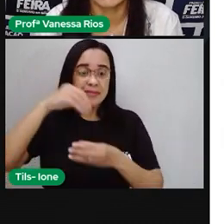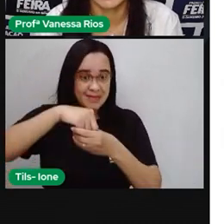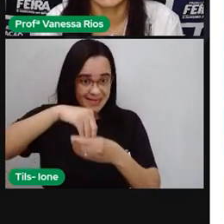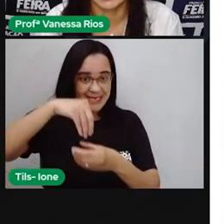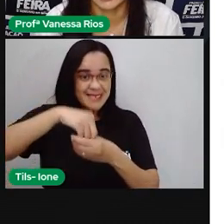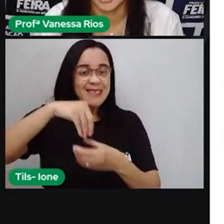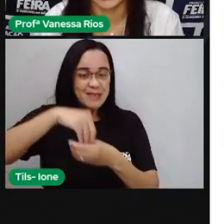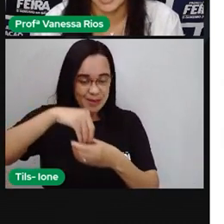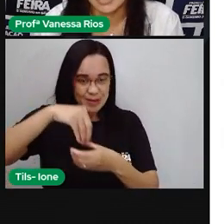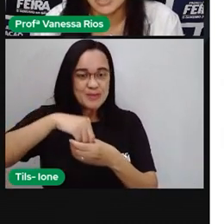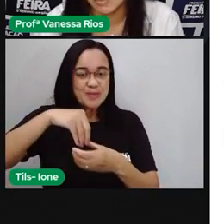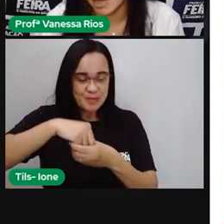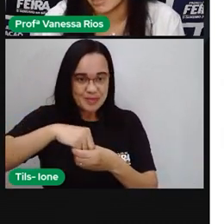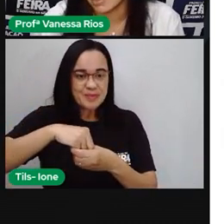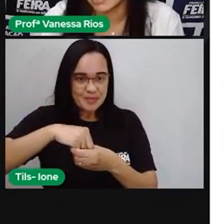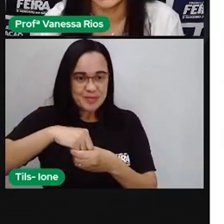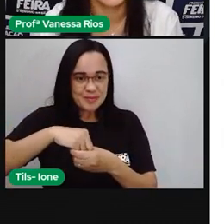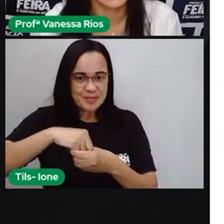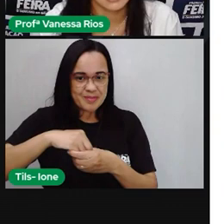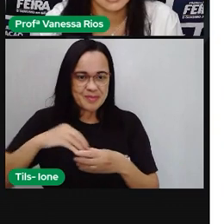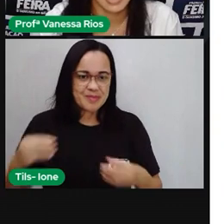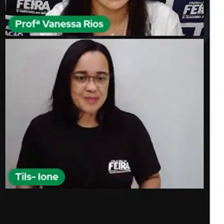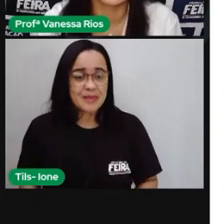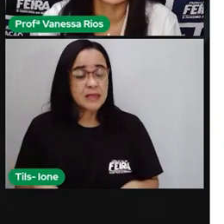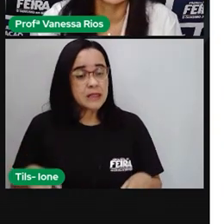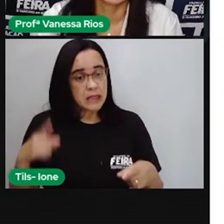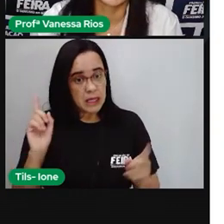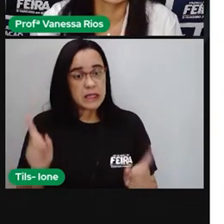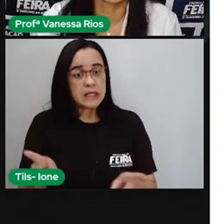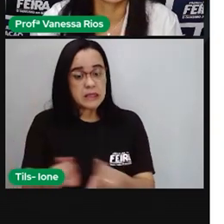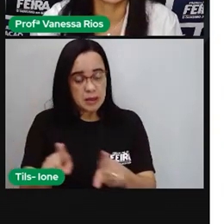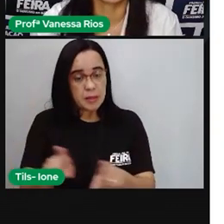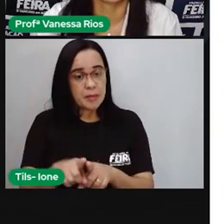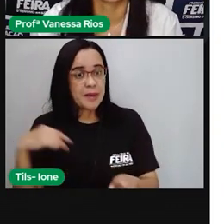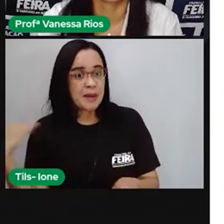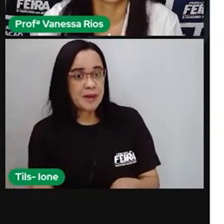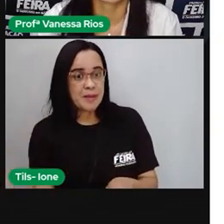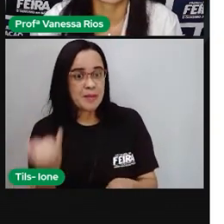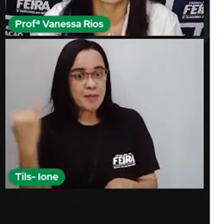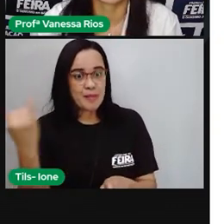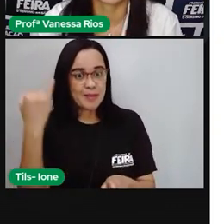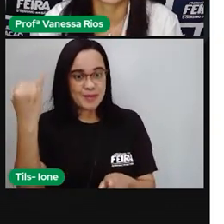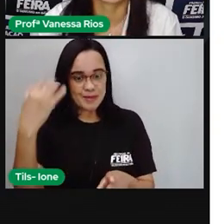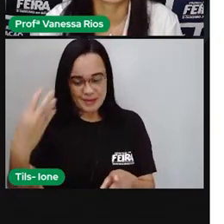que o alimento está trazendo aí e são necessárias para nos manter vivo.